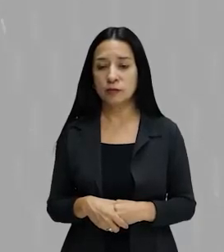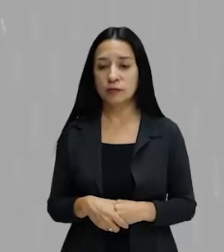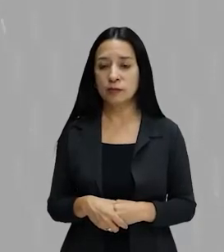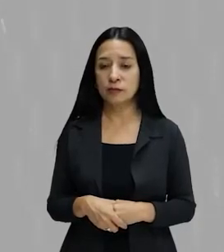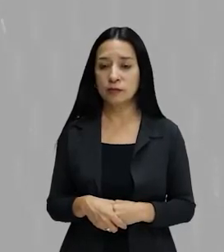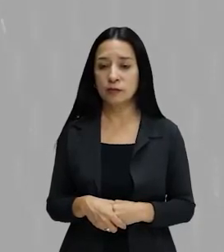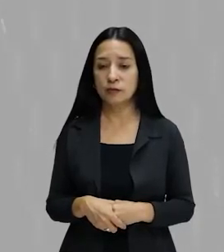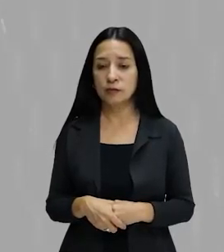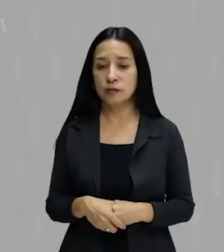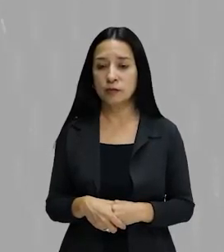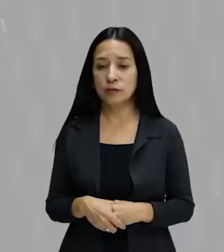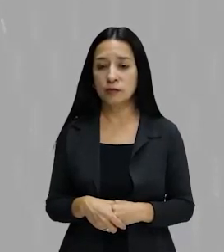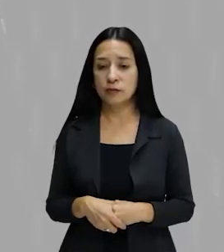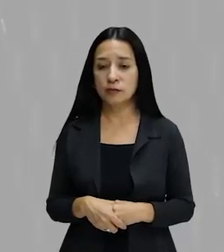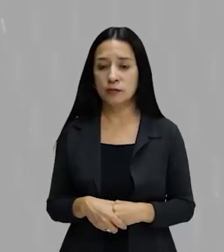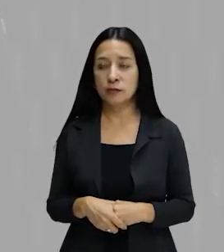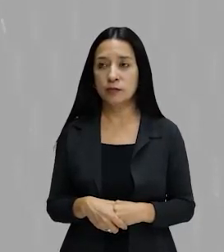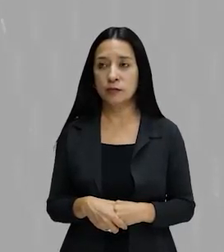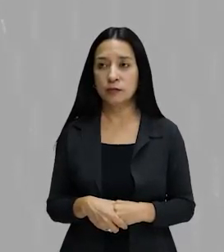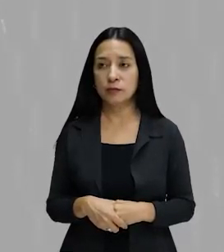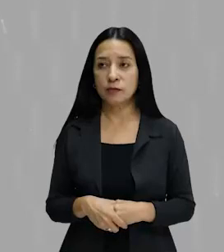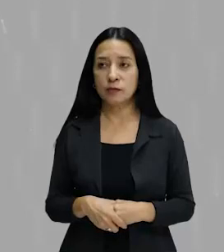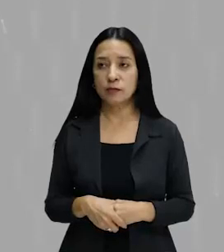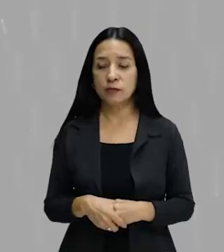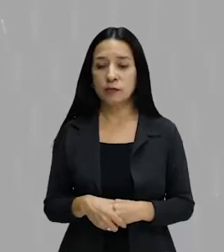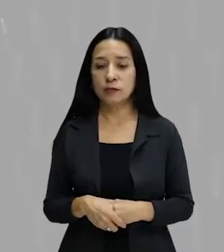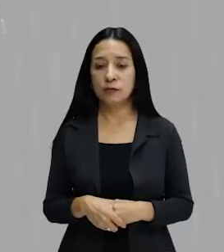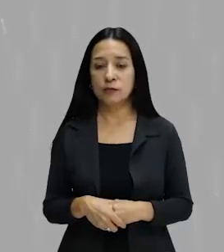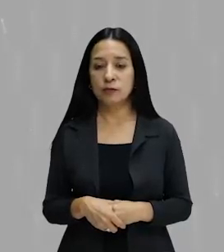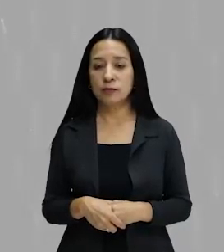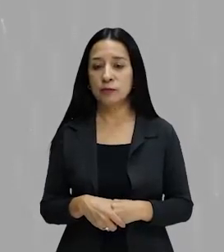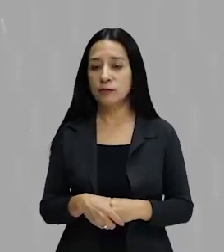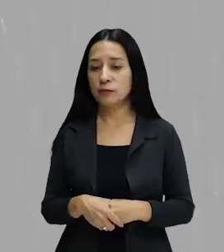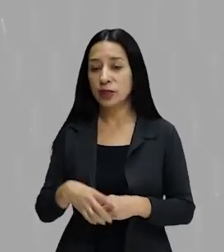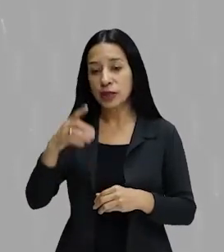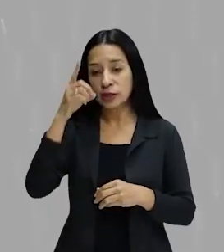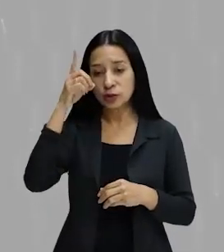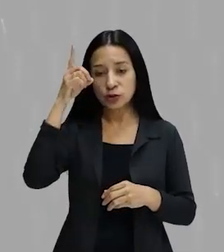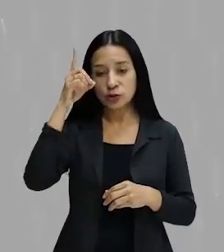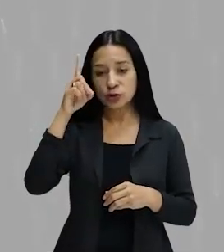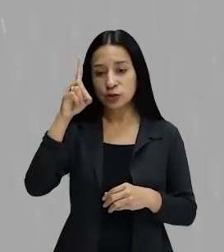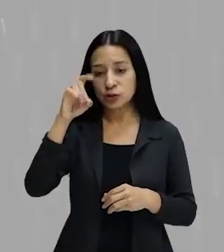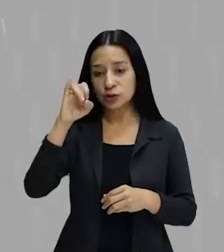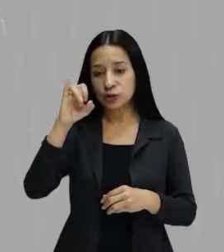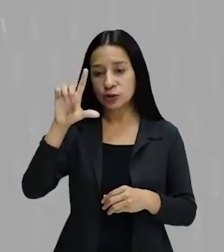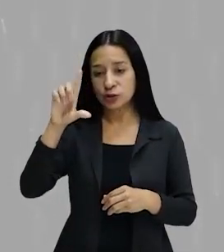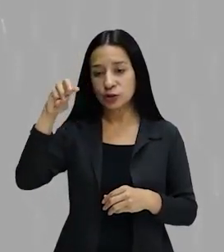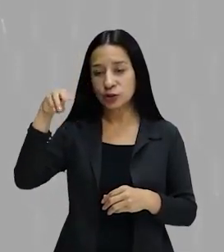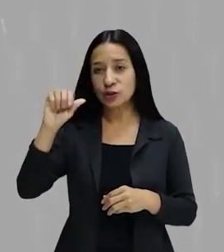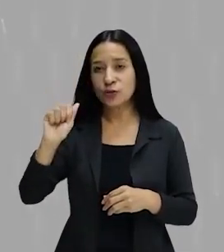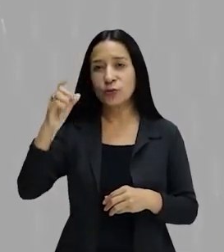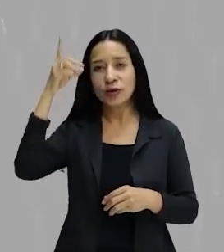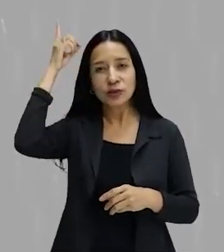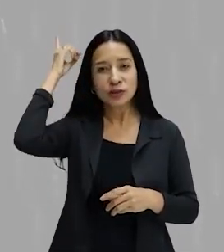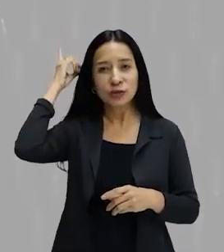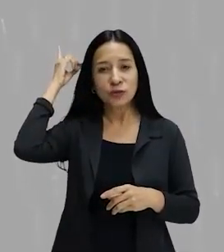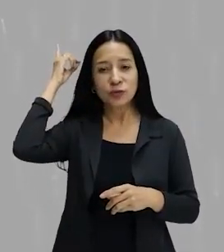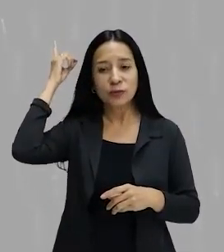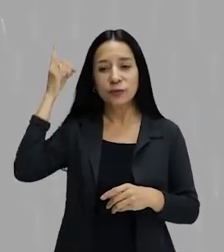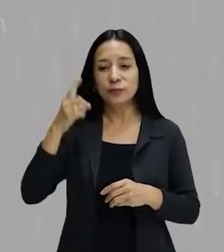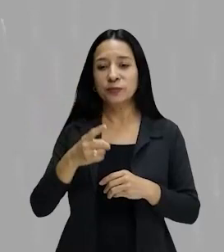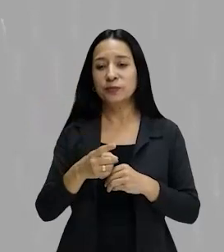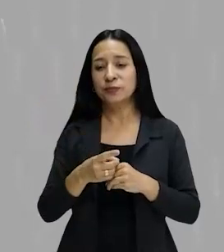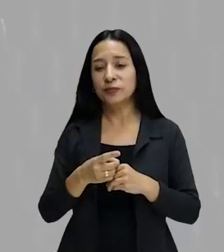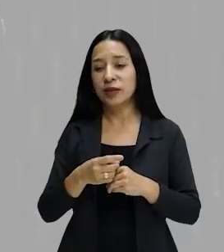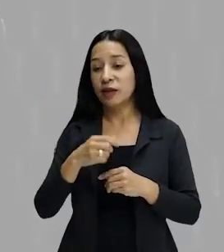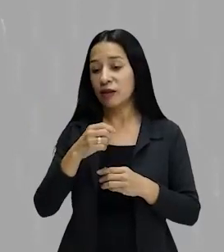depoimento à comissão. Olha só. Dilma depôs a CPI.